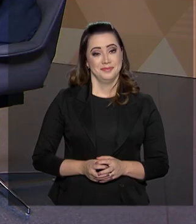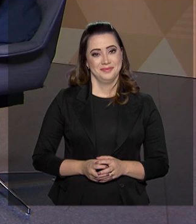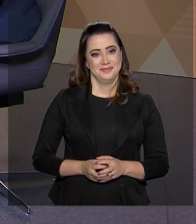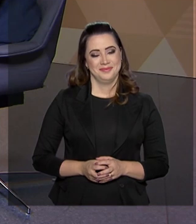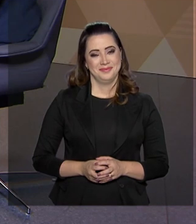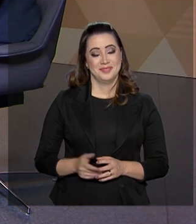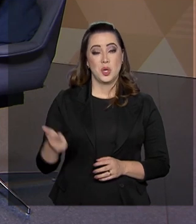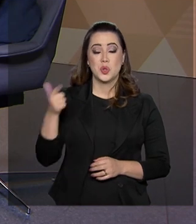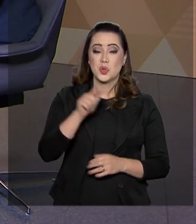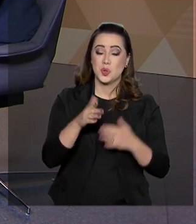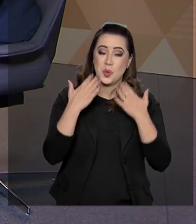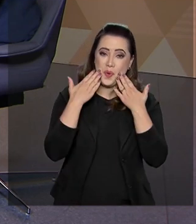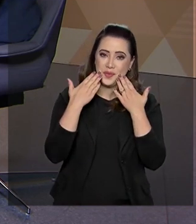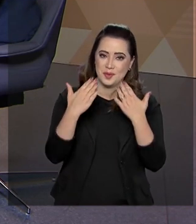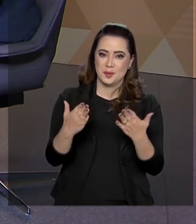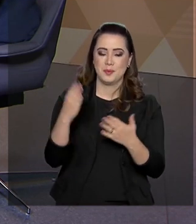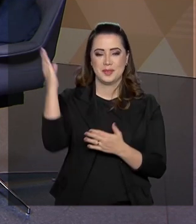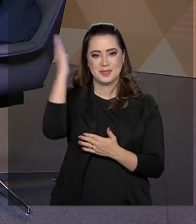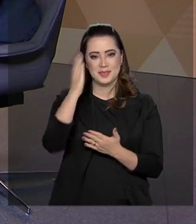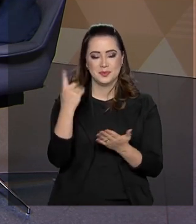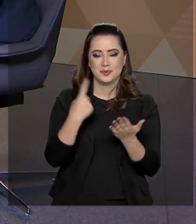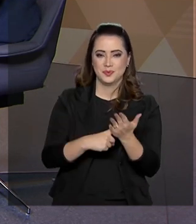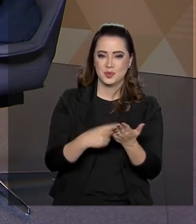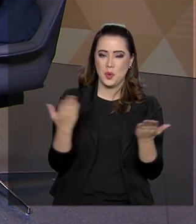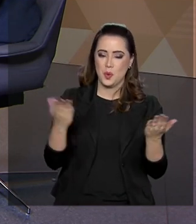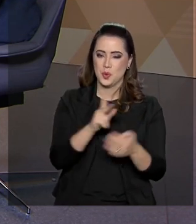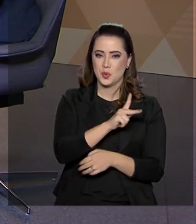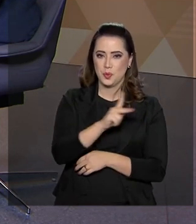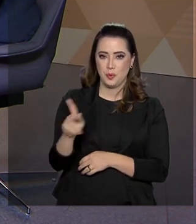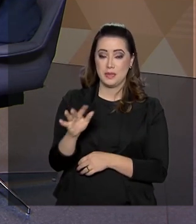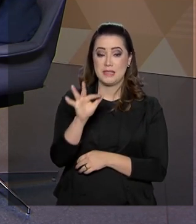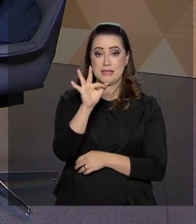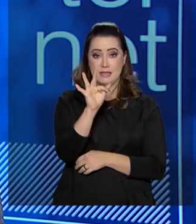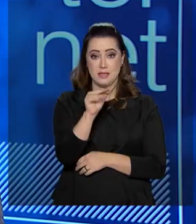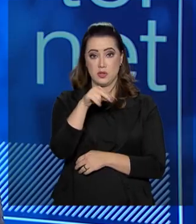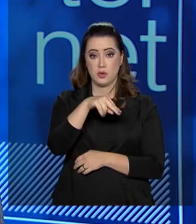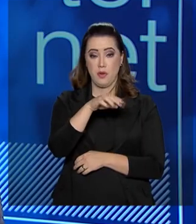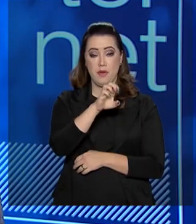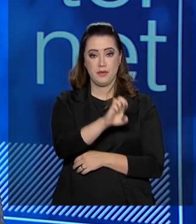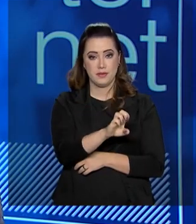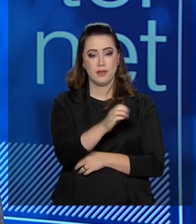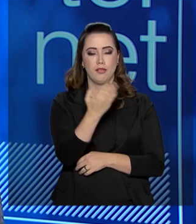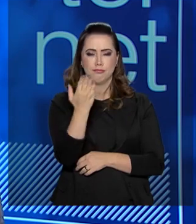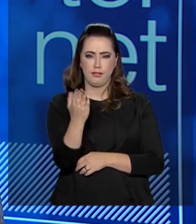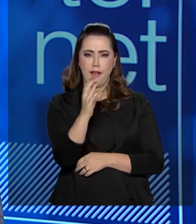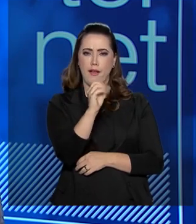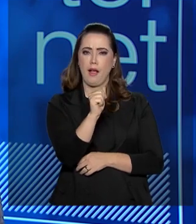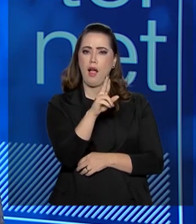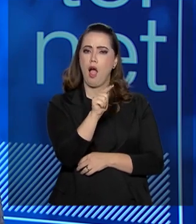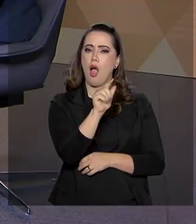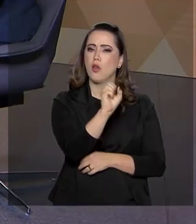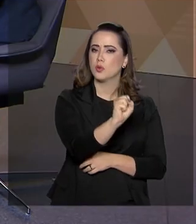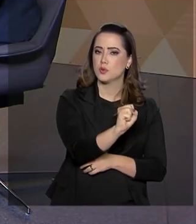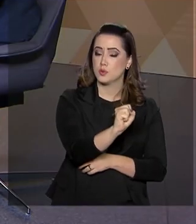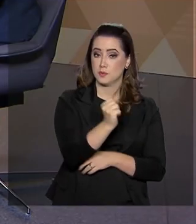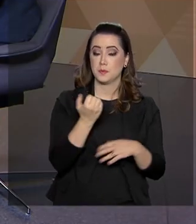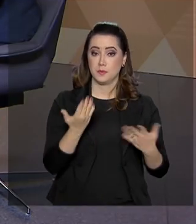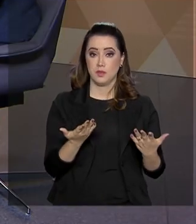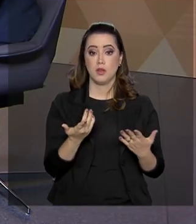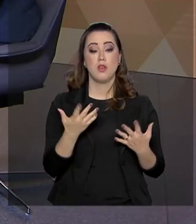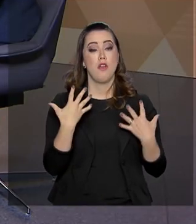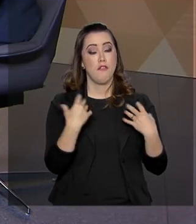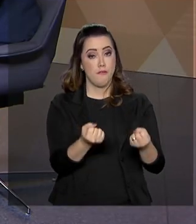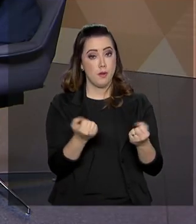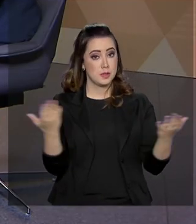De volta com o Brasil em Pauta, hoje com o presidente do FNDE, Carlos Alberto Decotelli. Presidente, vamos